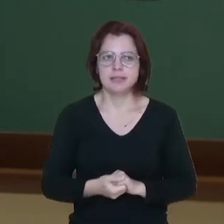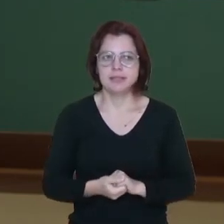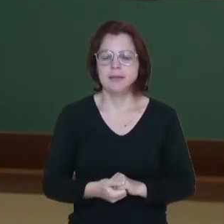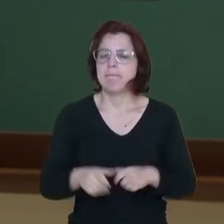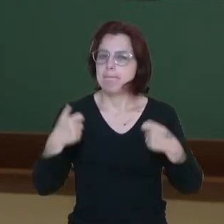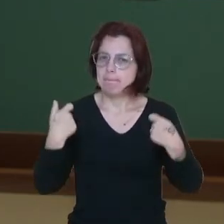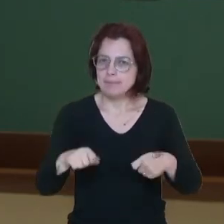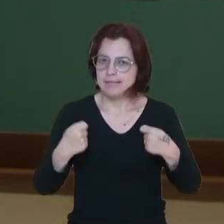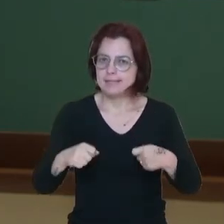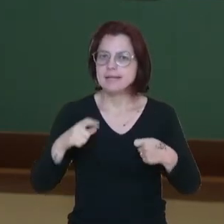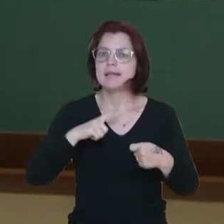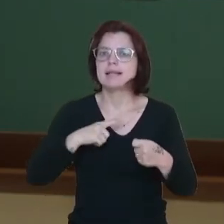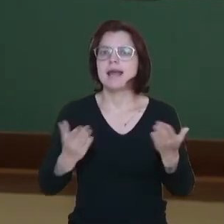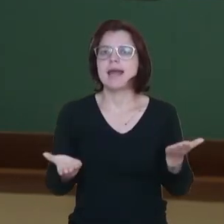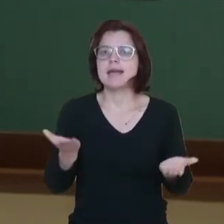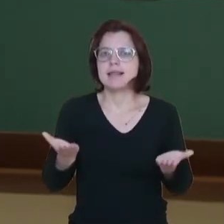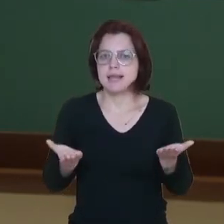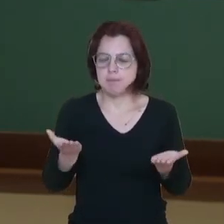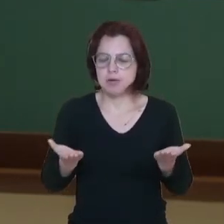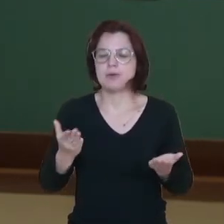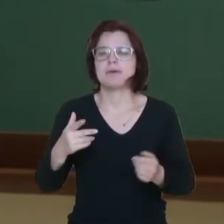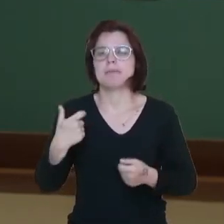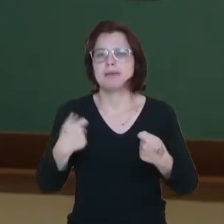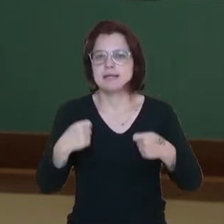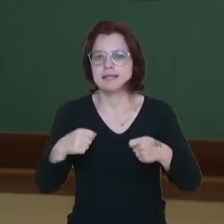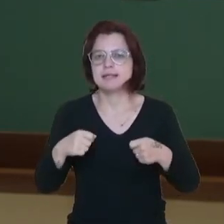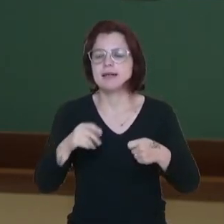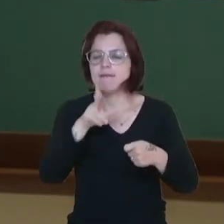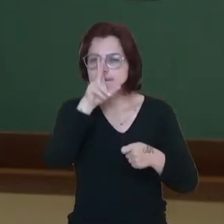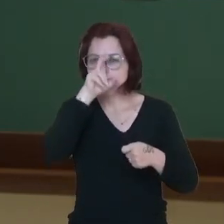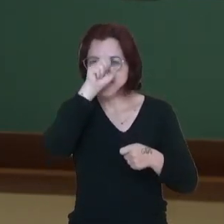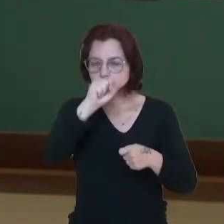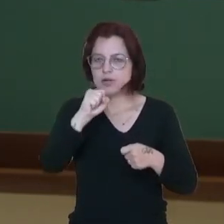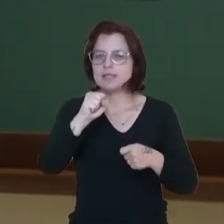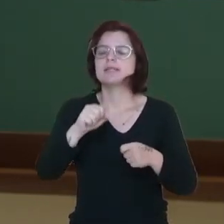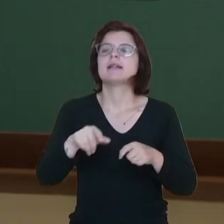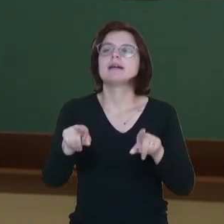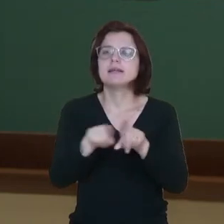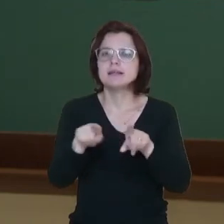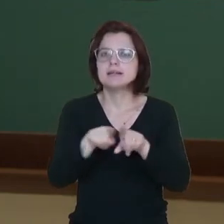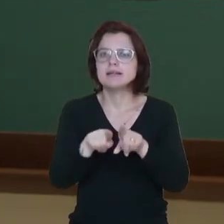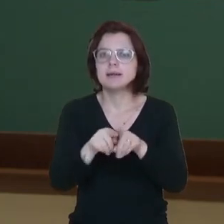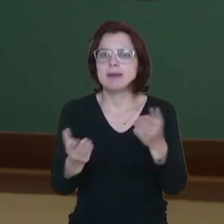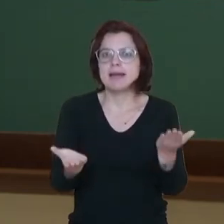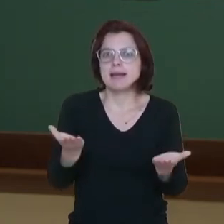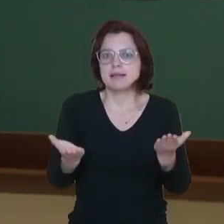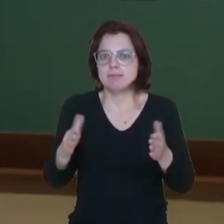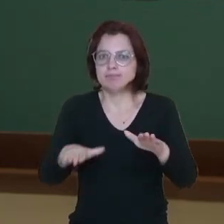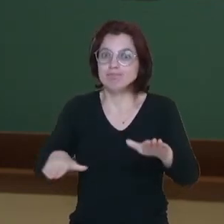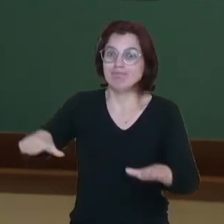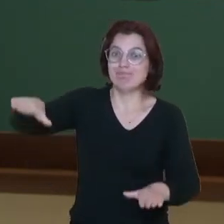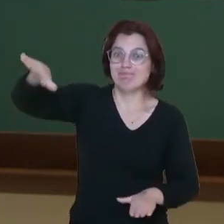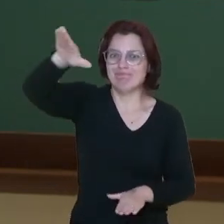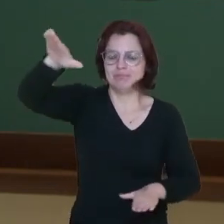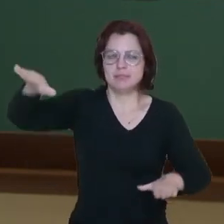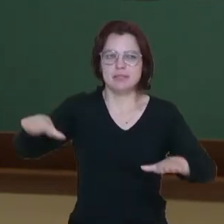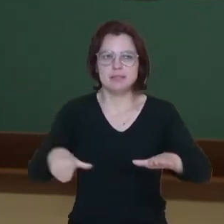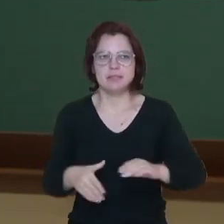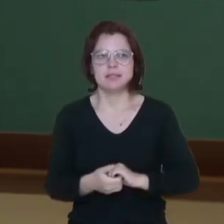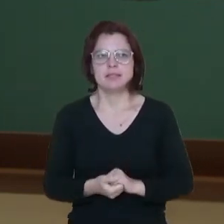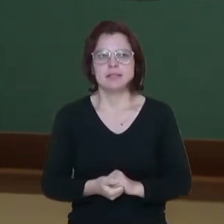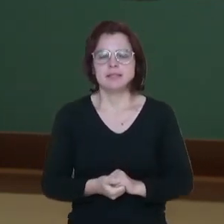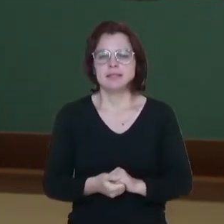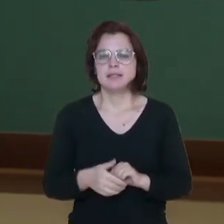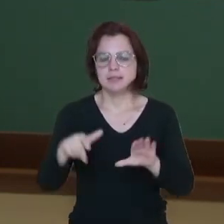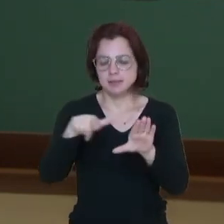bastante equilíbrio, bastante flexibilidade, bastante força também. Saindo da ginga, o pé que está